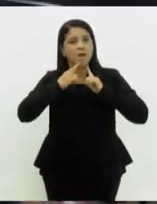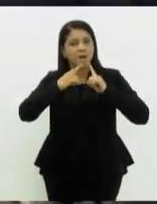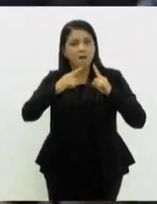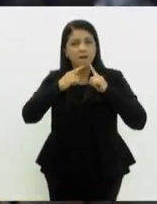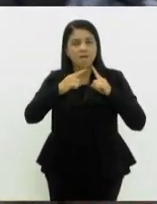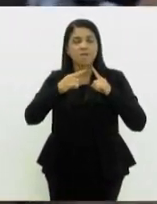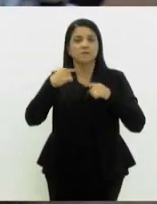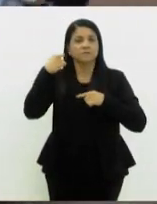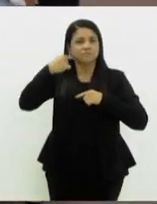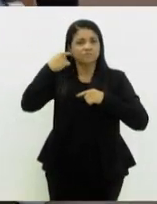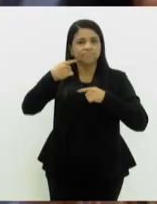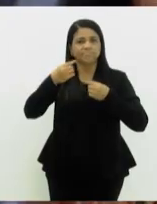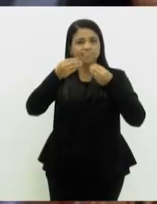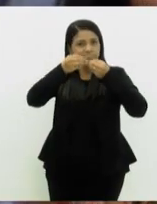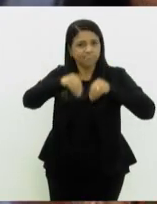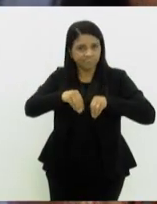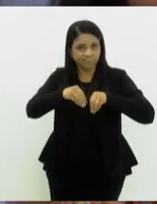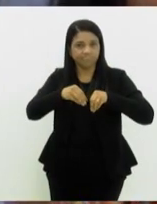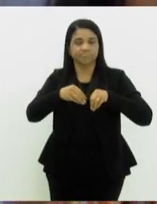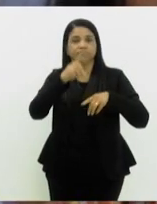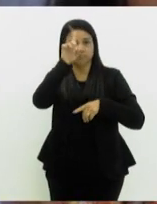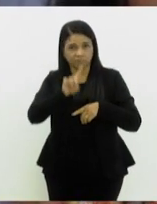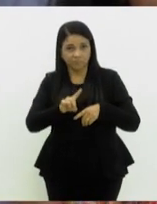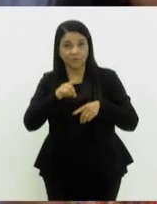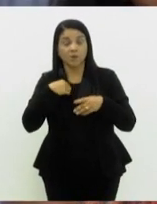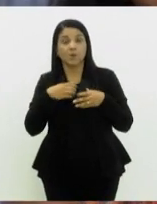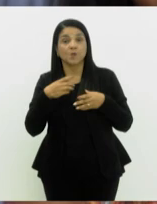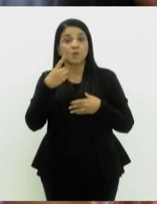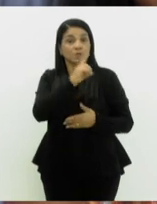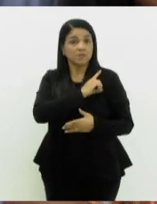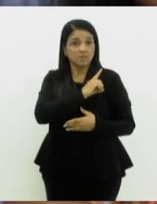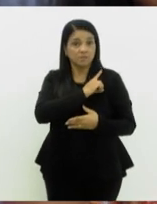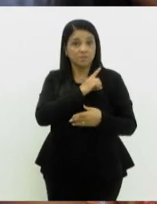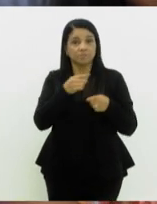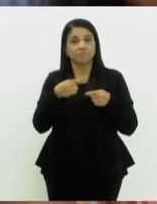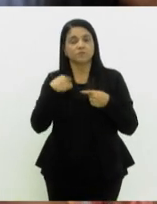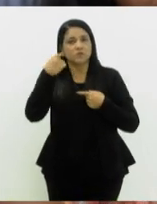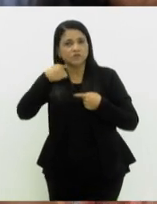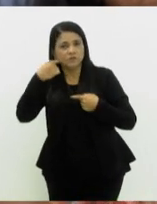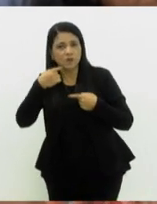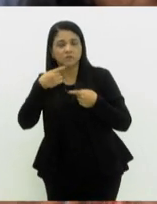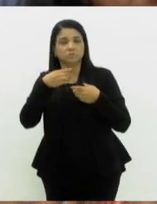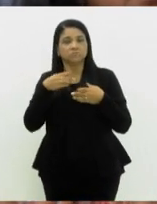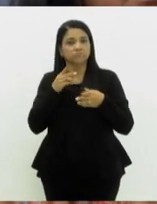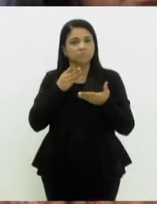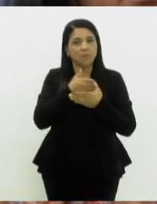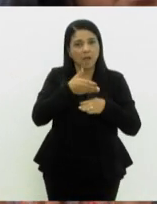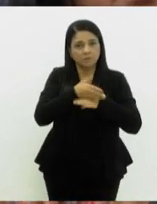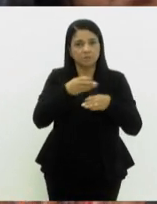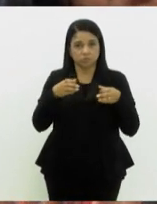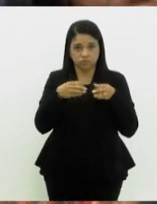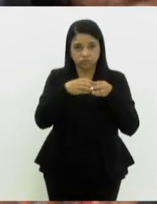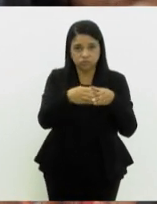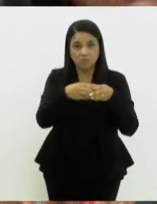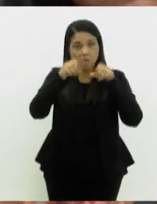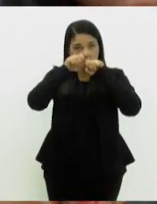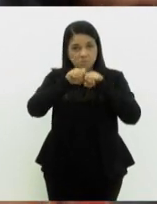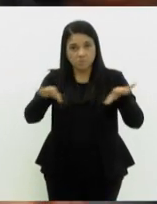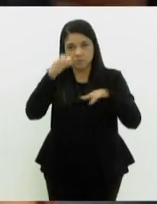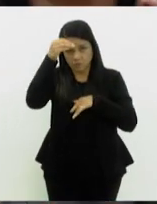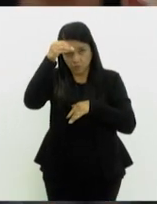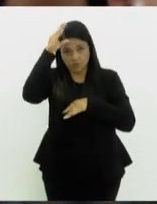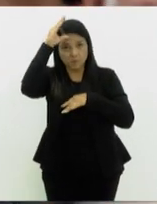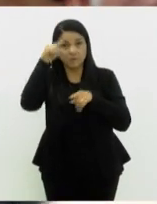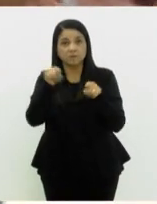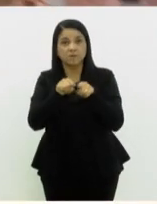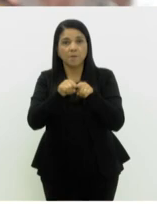direitos violados. Os delegados que participarem da caravana vão trabalhar na prevenção como multiplicadores do conhecimento e